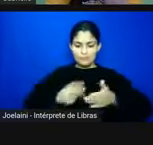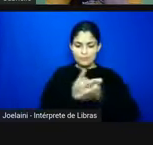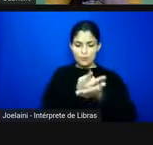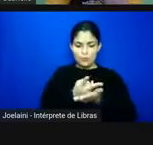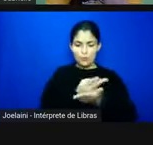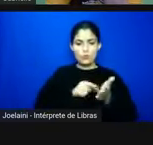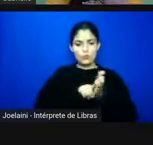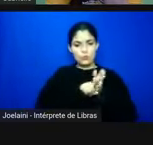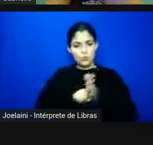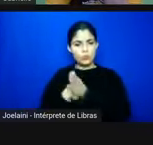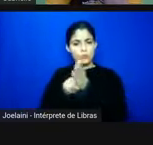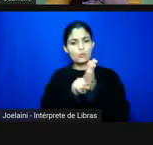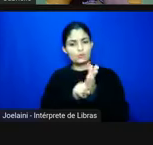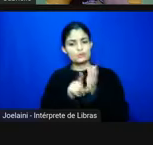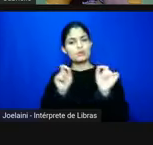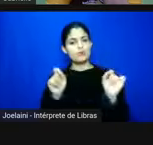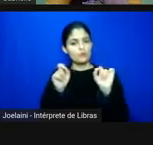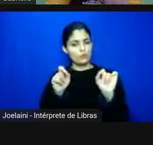vezes na maioria das vezes